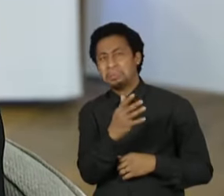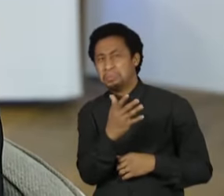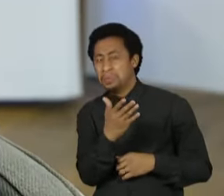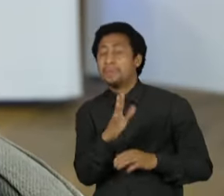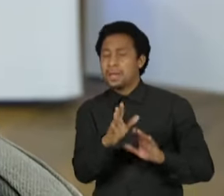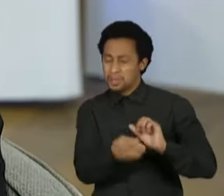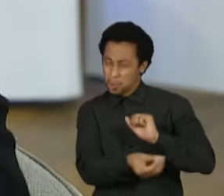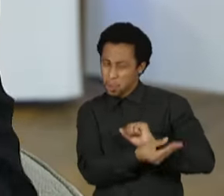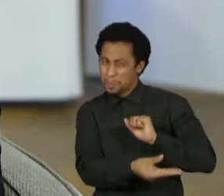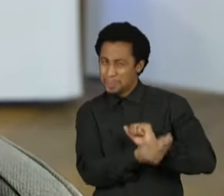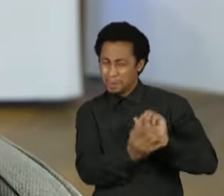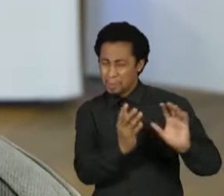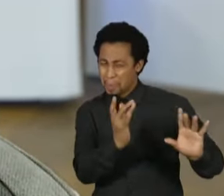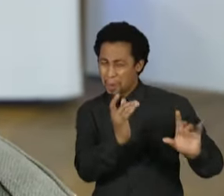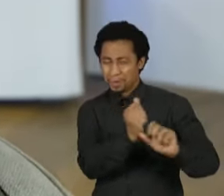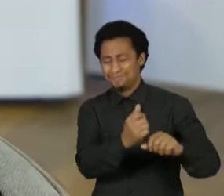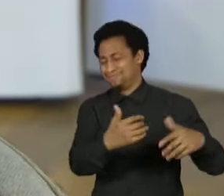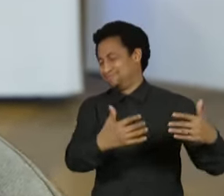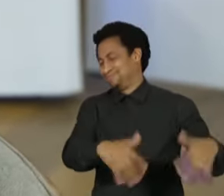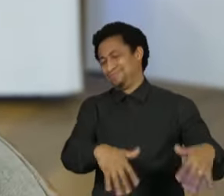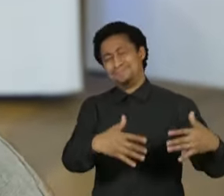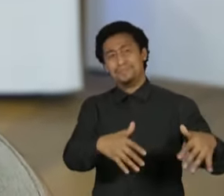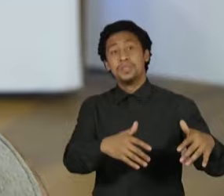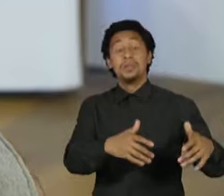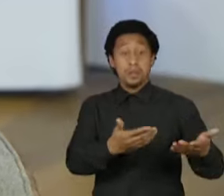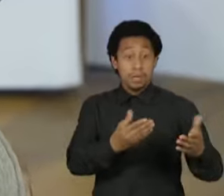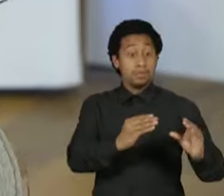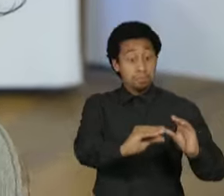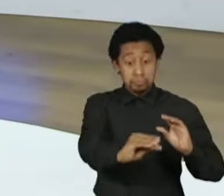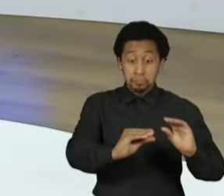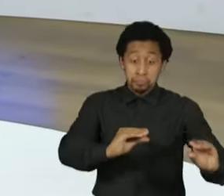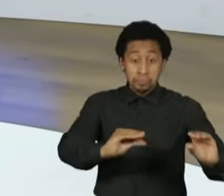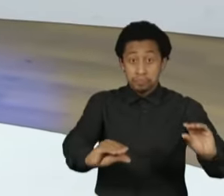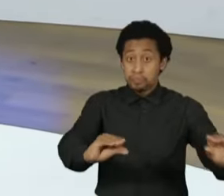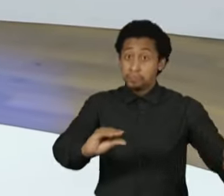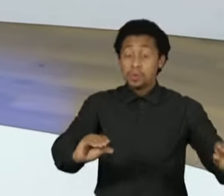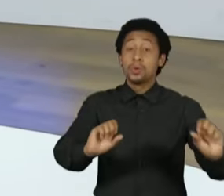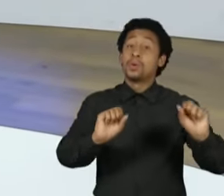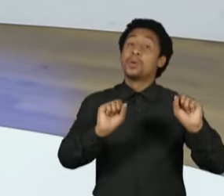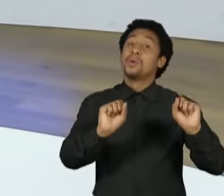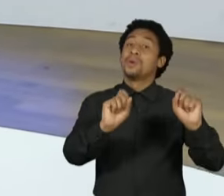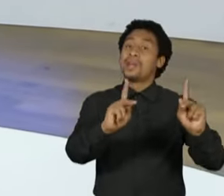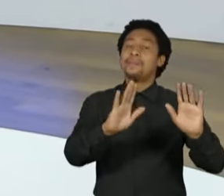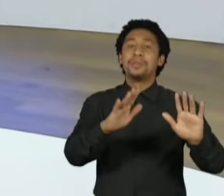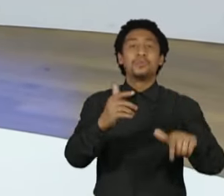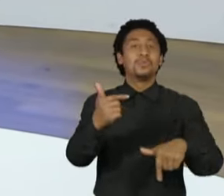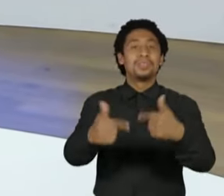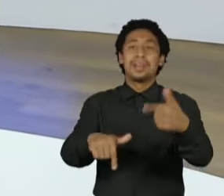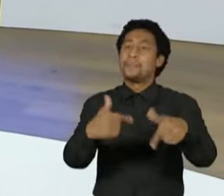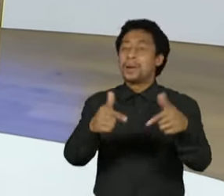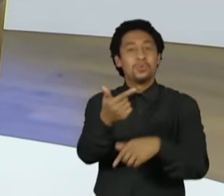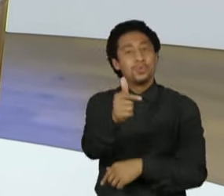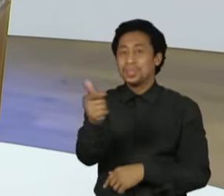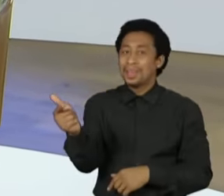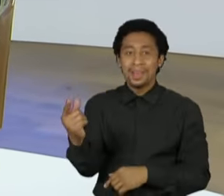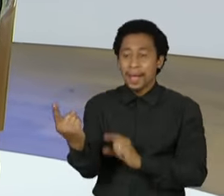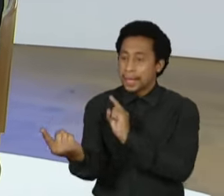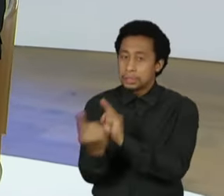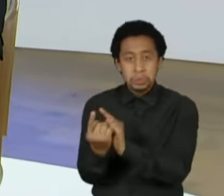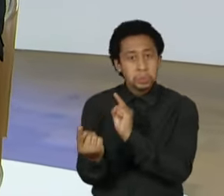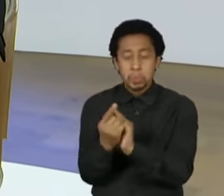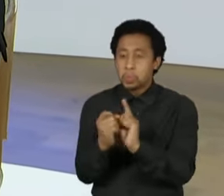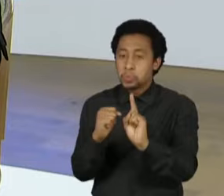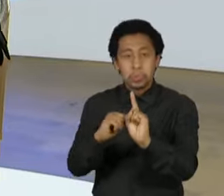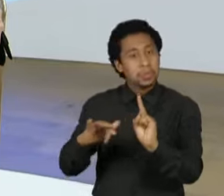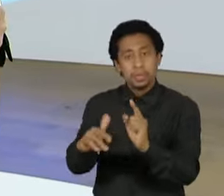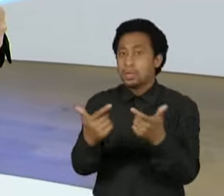corrupção em que o serviço não está sendo prestado para a sociedade. Esse é o maior mal. Não estamos falando só da volta de 10% de